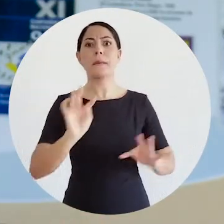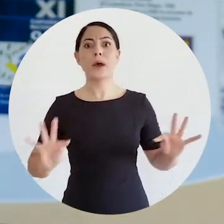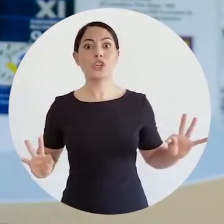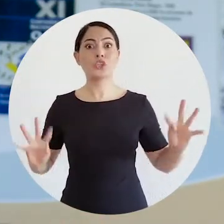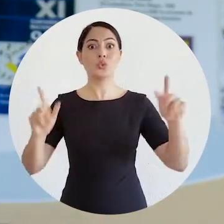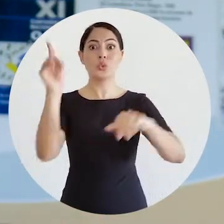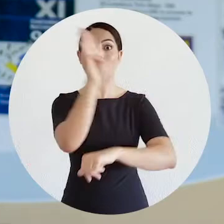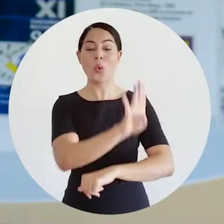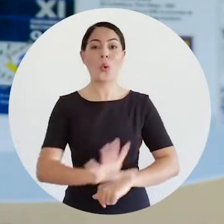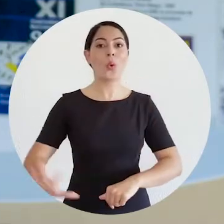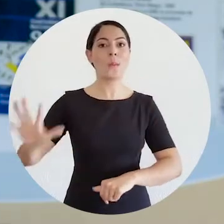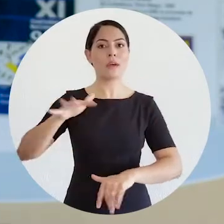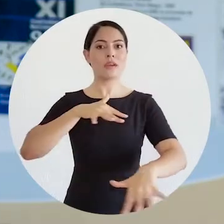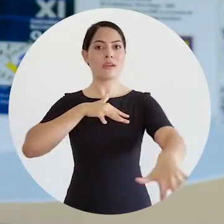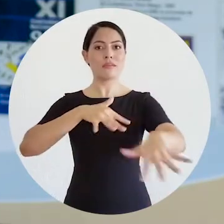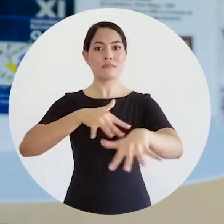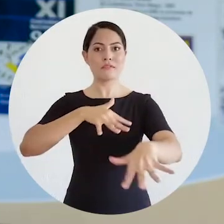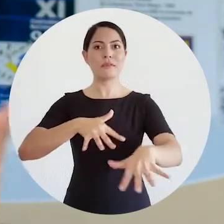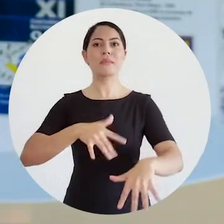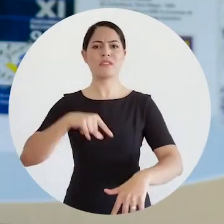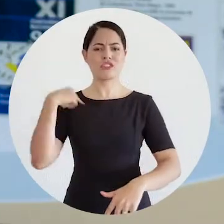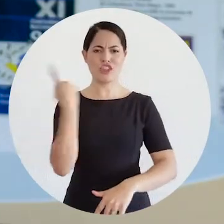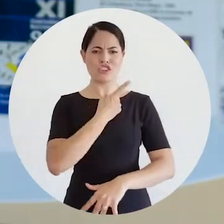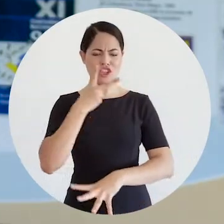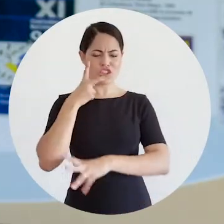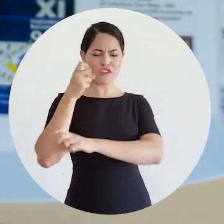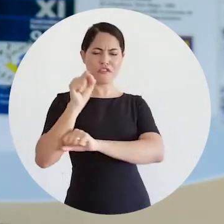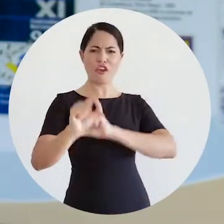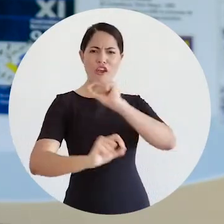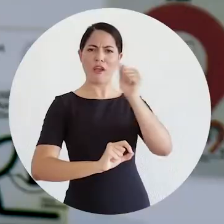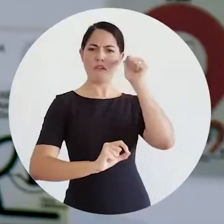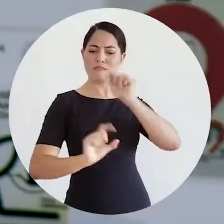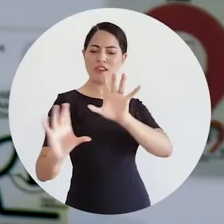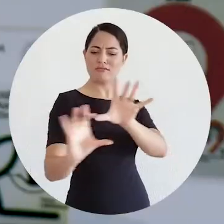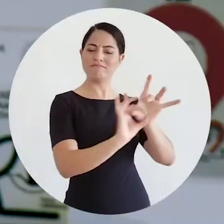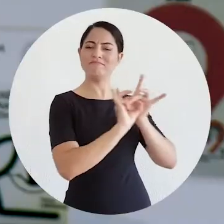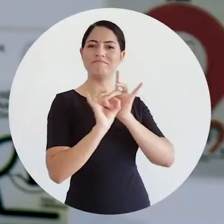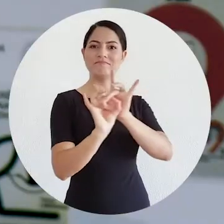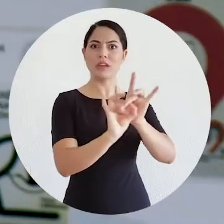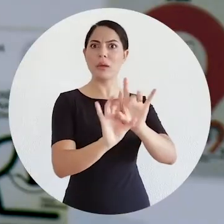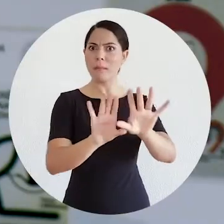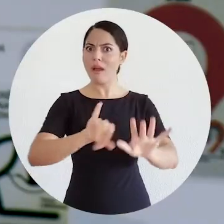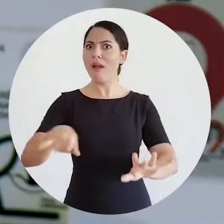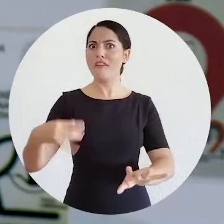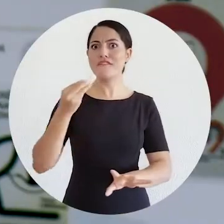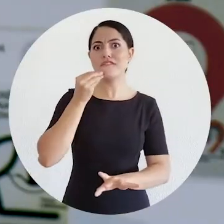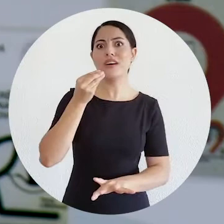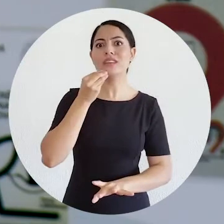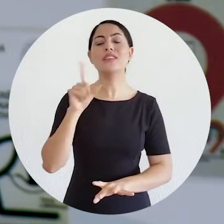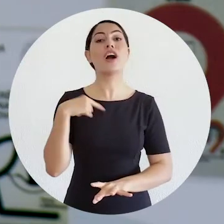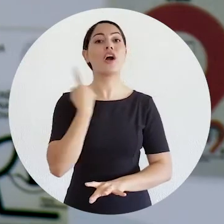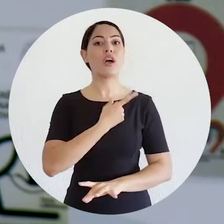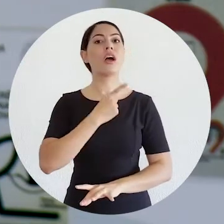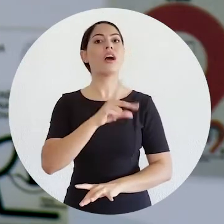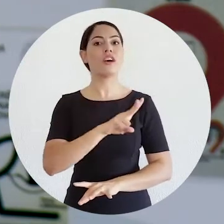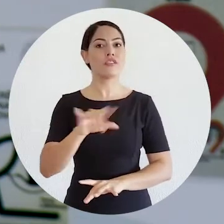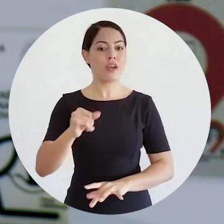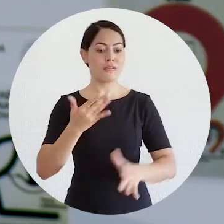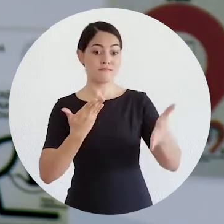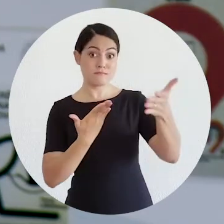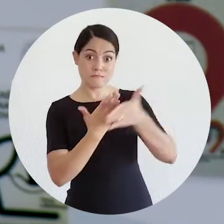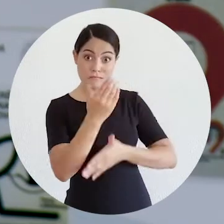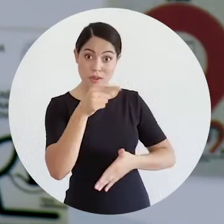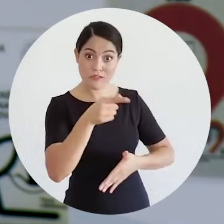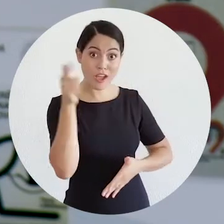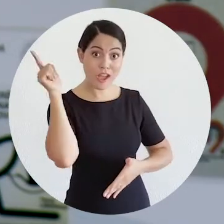Eu sempre digo que a nossa força vem justamente da nossa união. A grande vantagem é que nós teremos, com